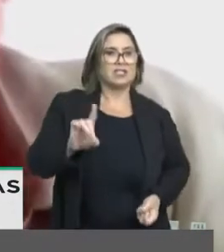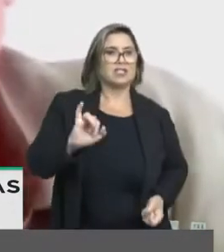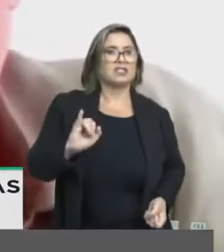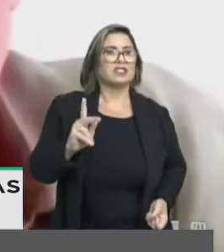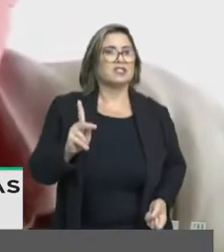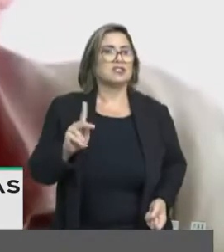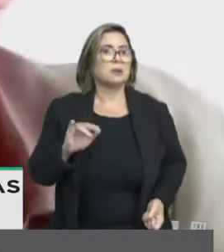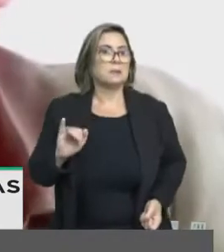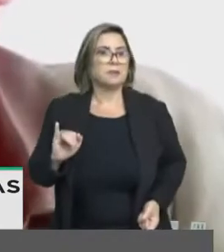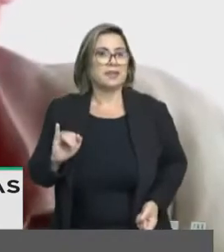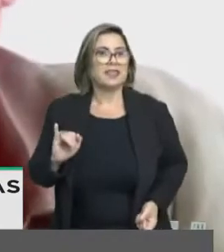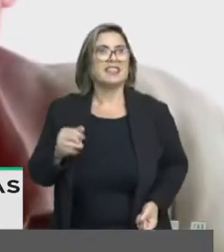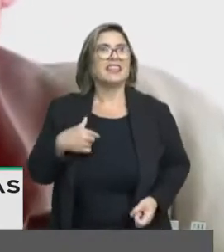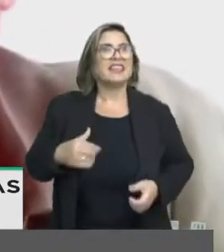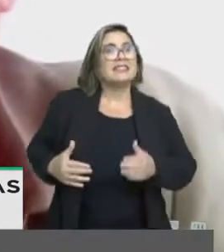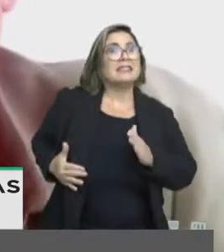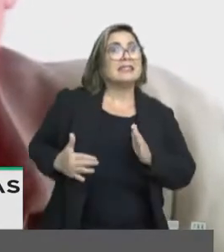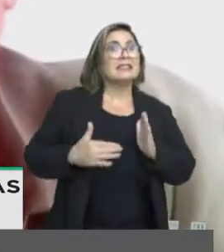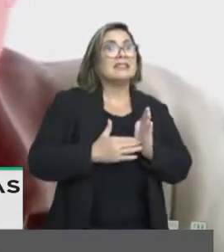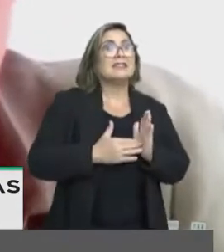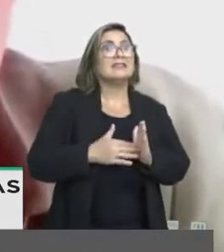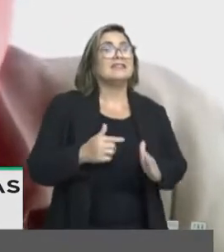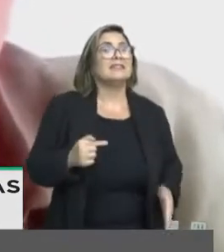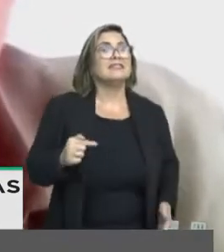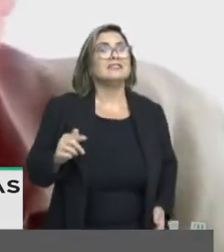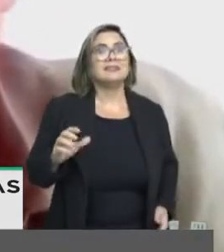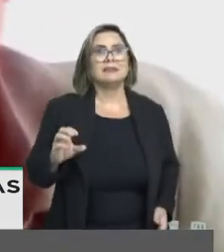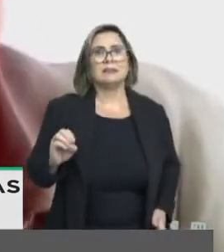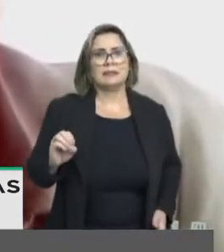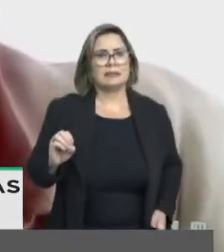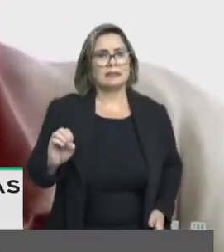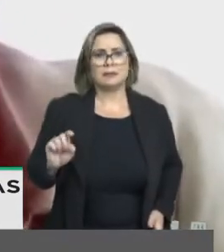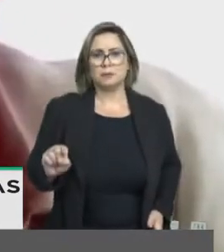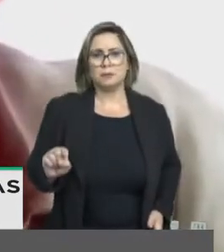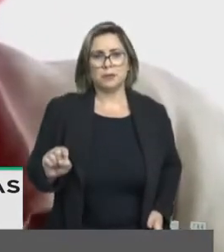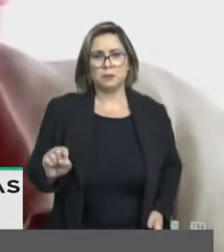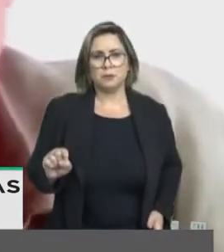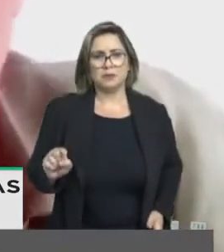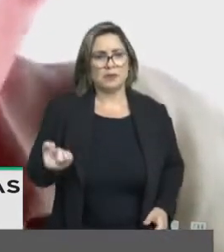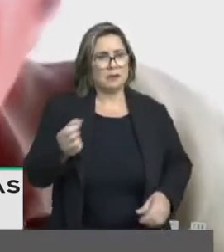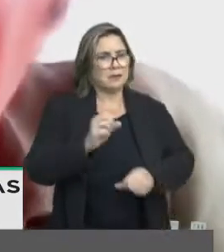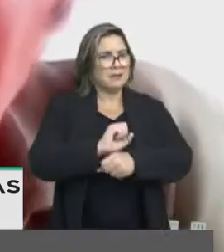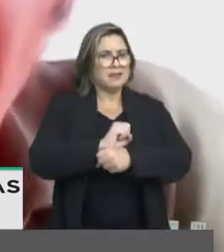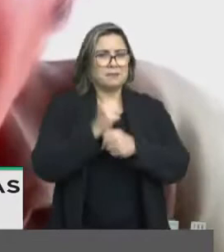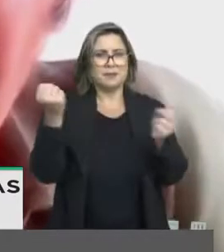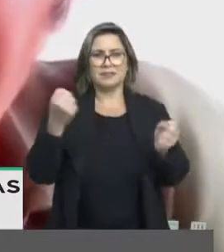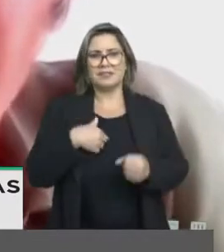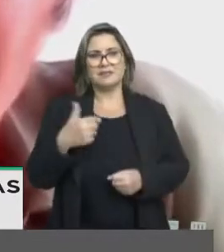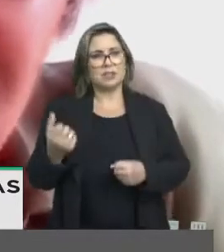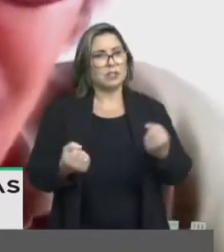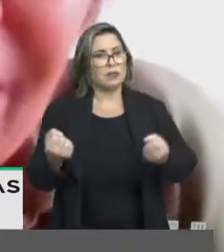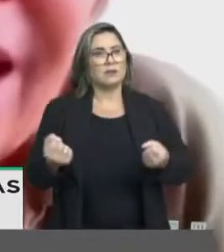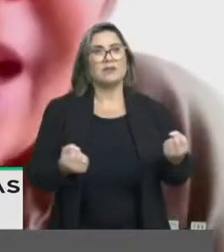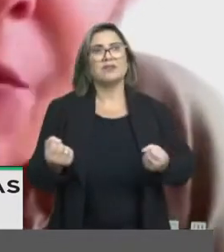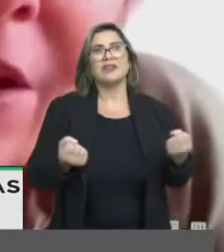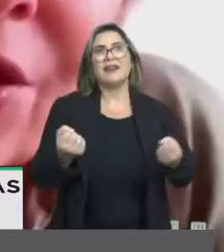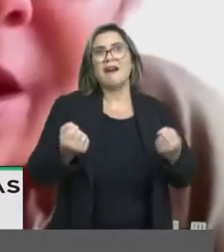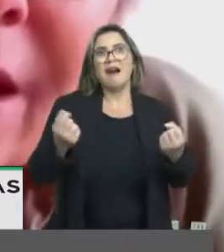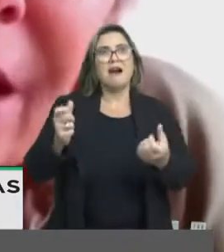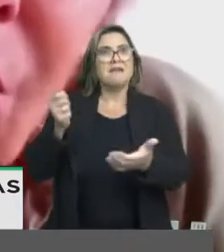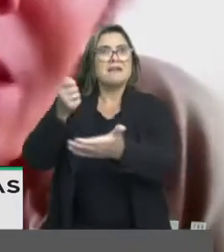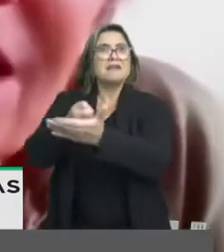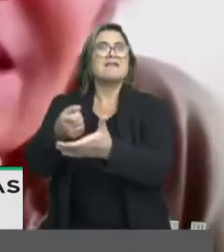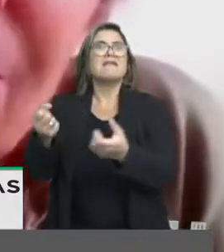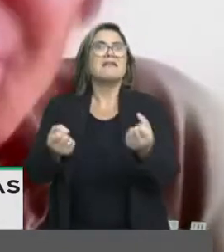fato, esse teto de R 70 mil, ele praticamente exclui todos os veículos que as pessoas poderiam